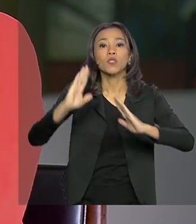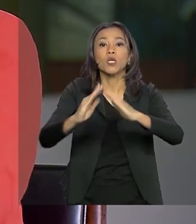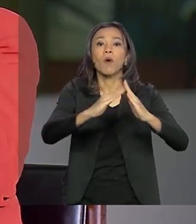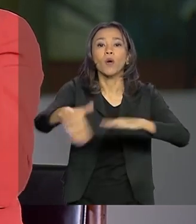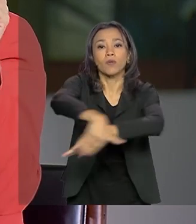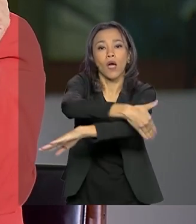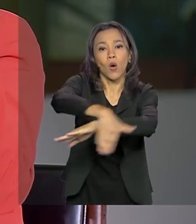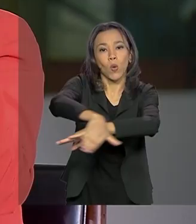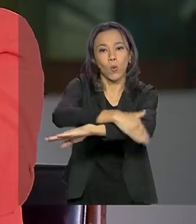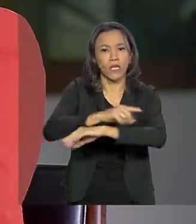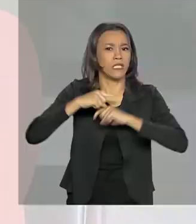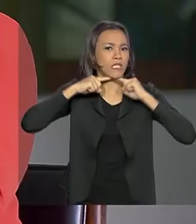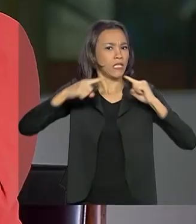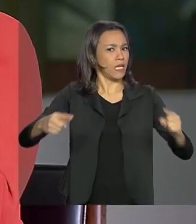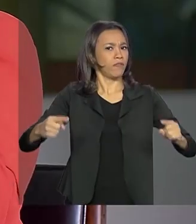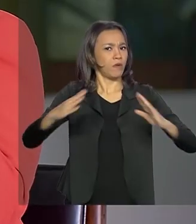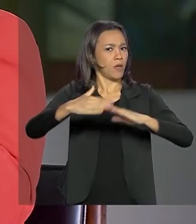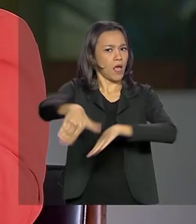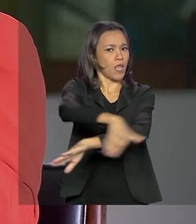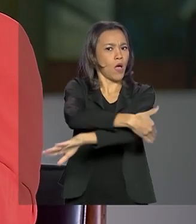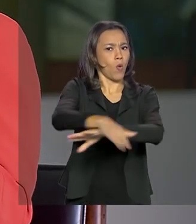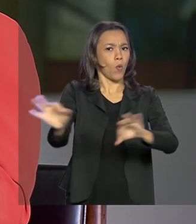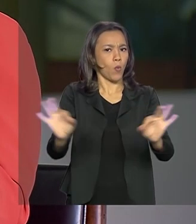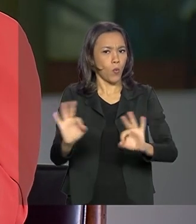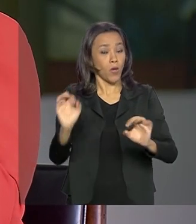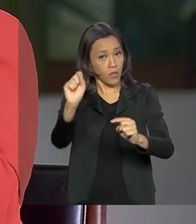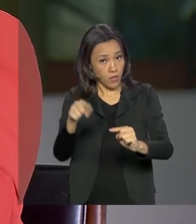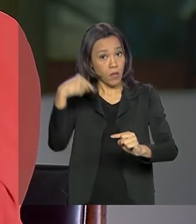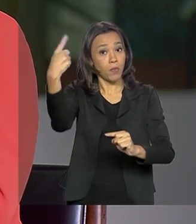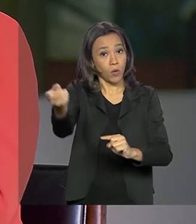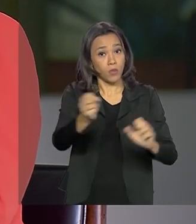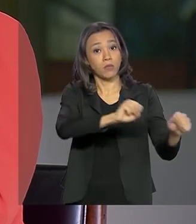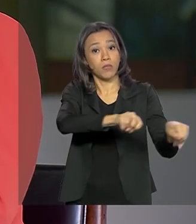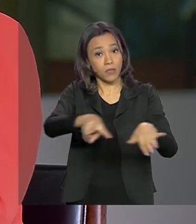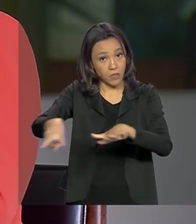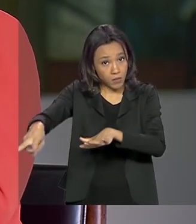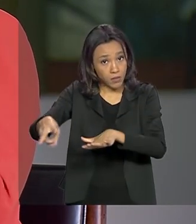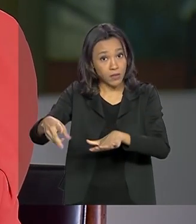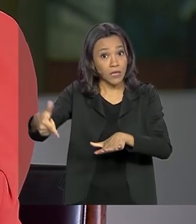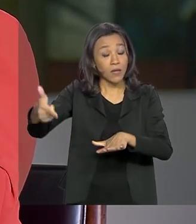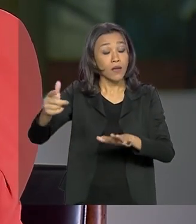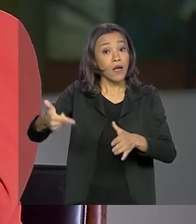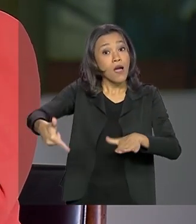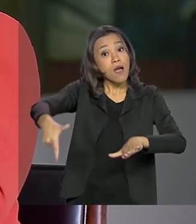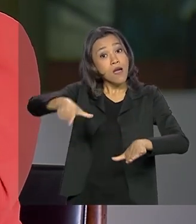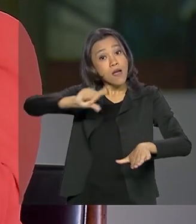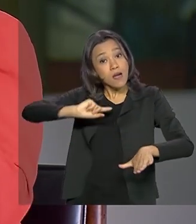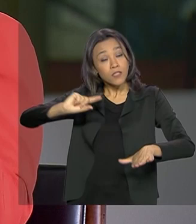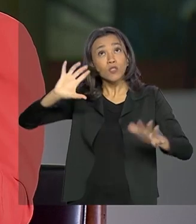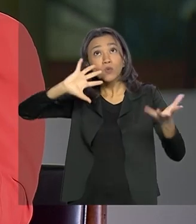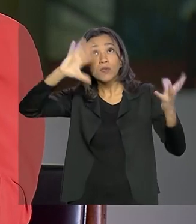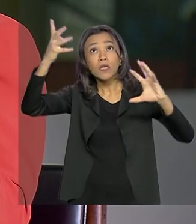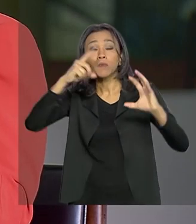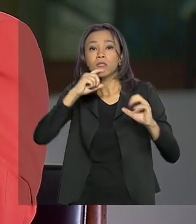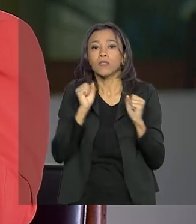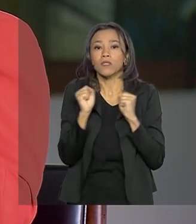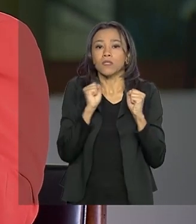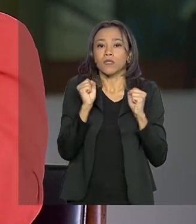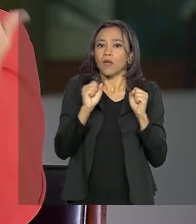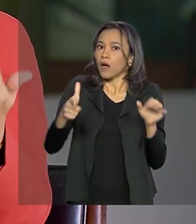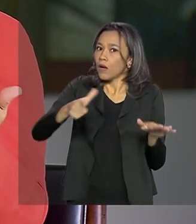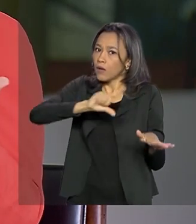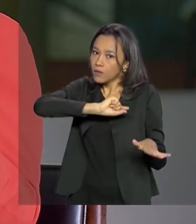Não vai ficar ninguém na rua. Nós vamos começar semana que vem já, antes do inverno. E não só a população de rua,